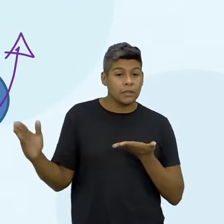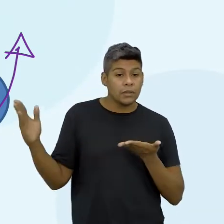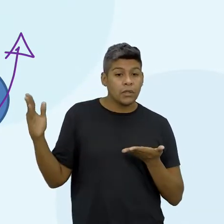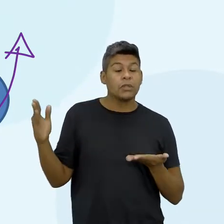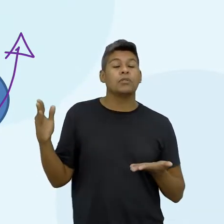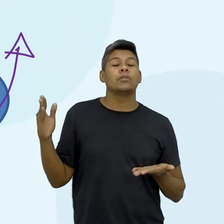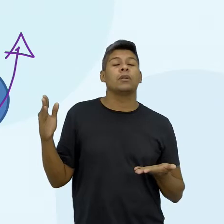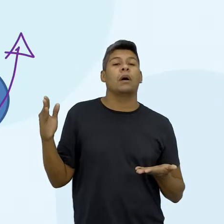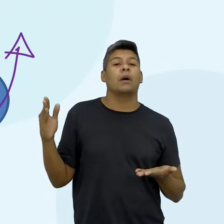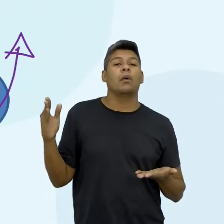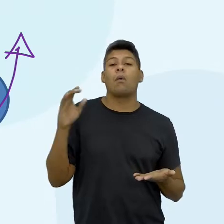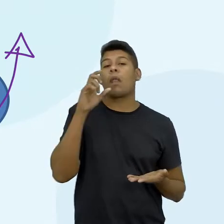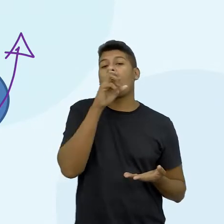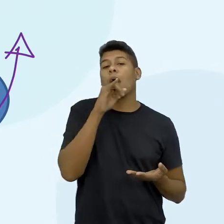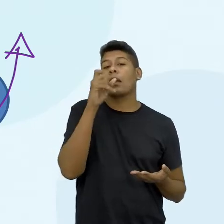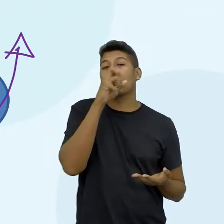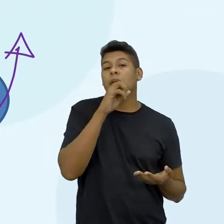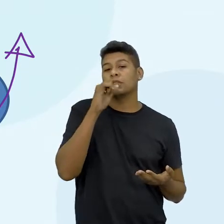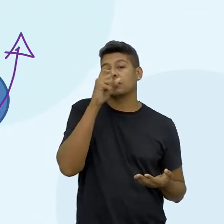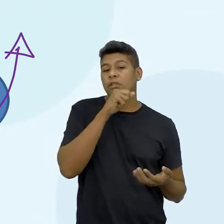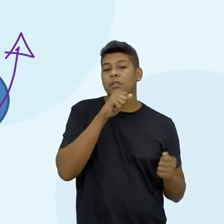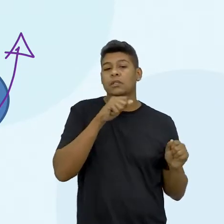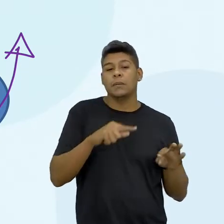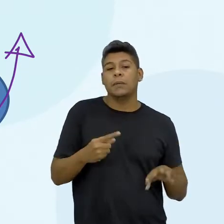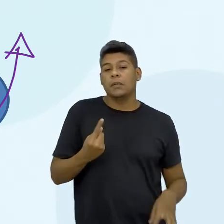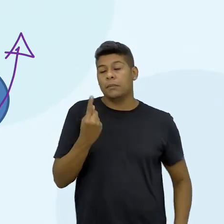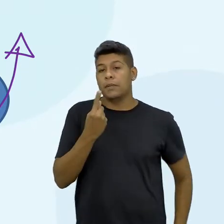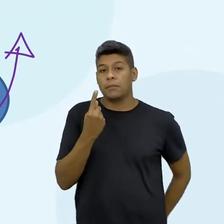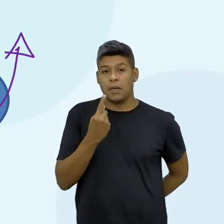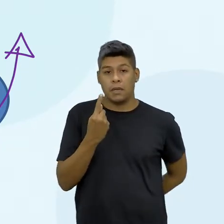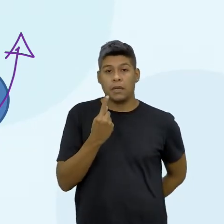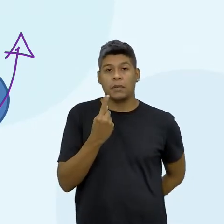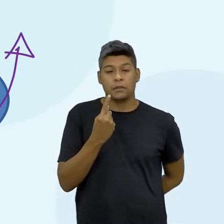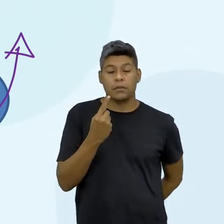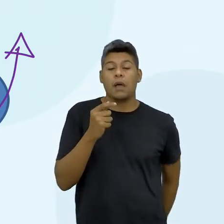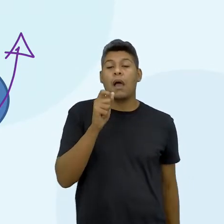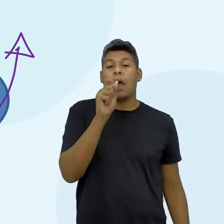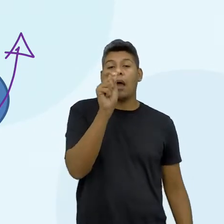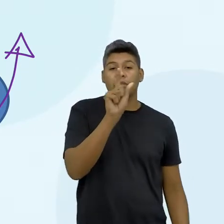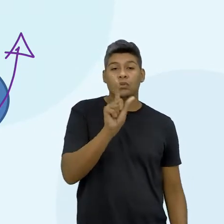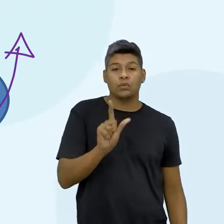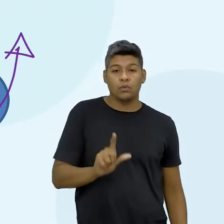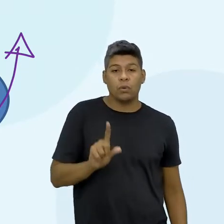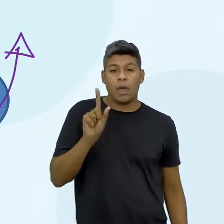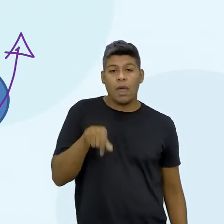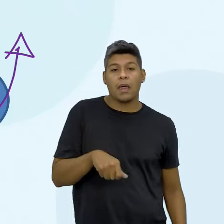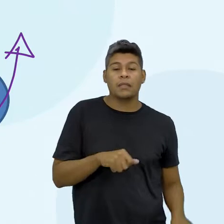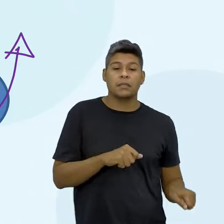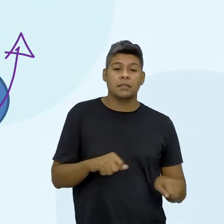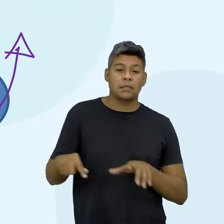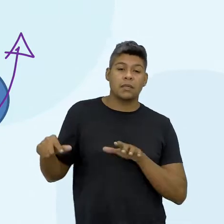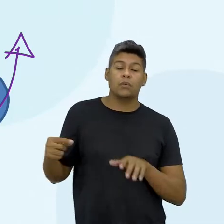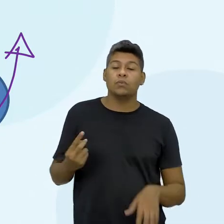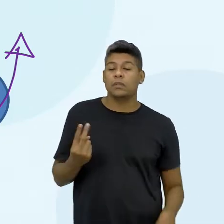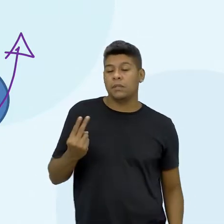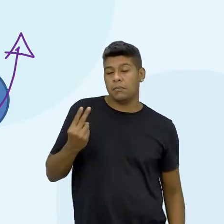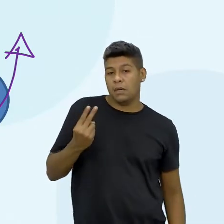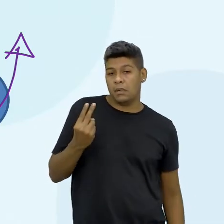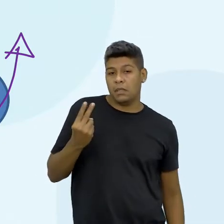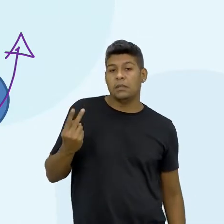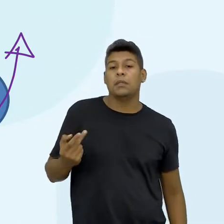bloquinho laranja foi a semana 1, o bloquinho azul foi a semana 2,